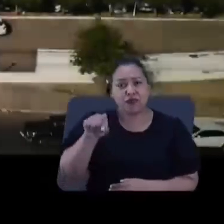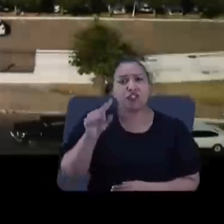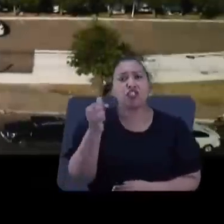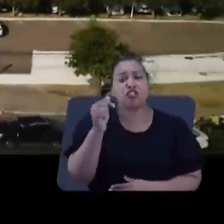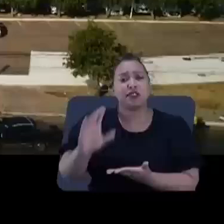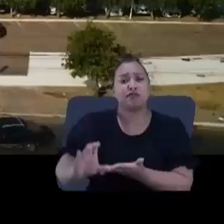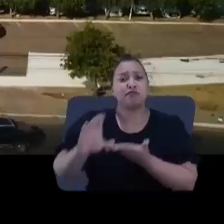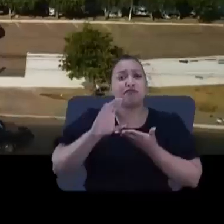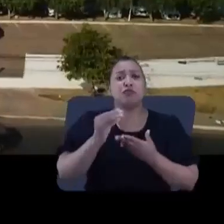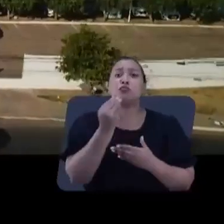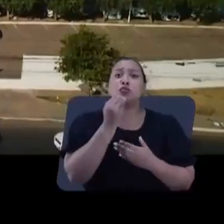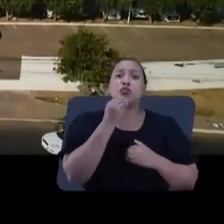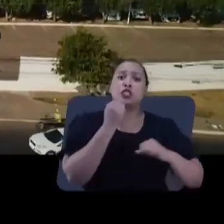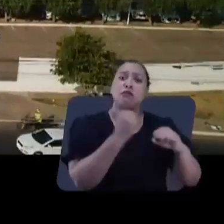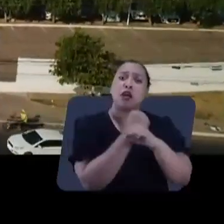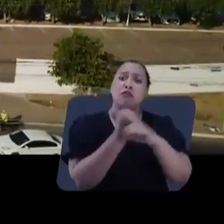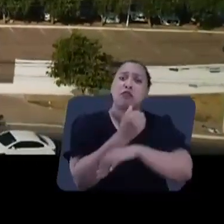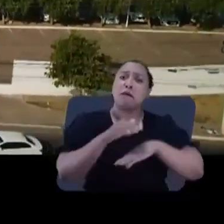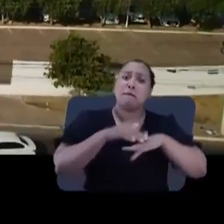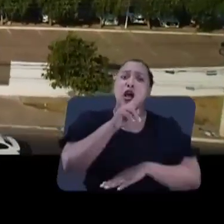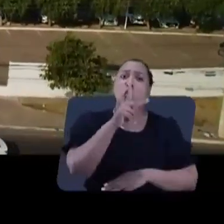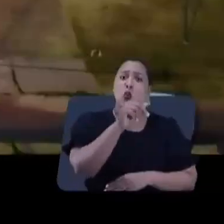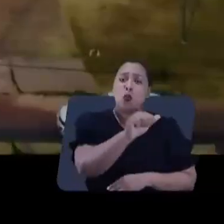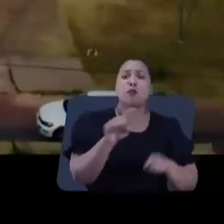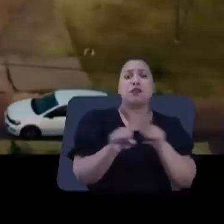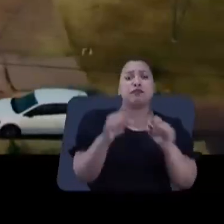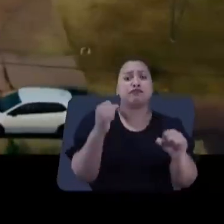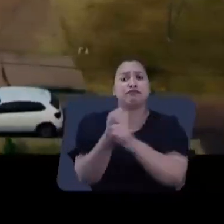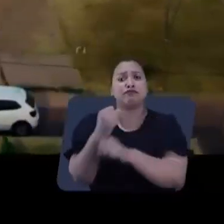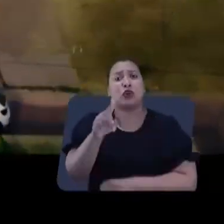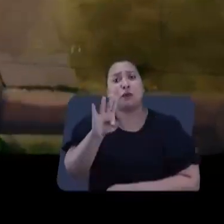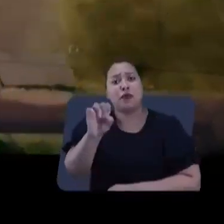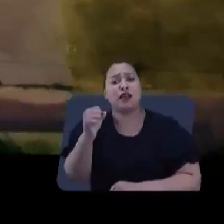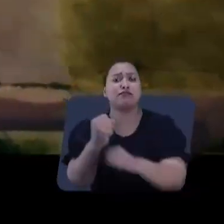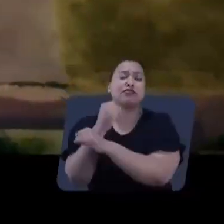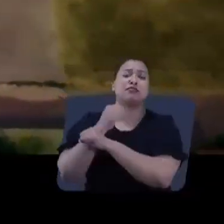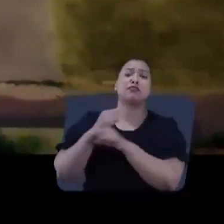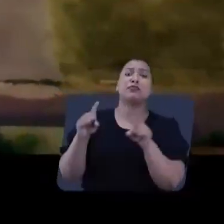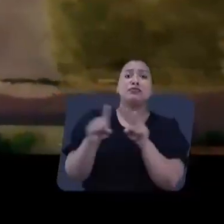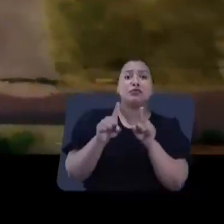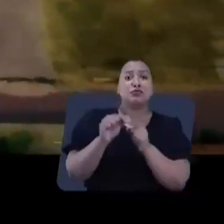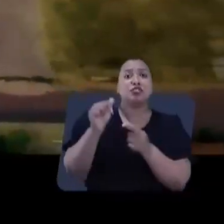Imagens de UPAs, UBSs e remédios desaparecendo.